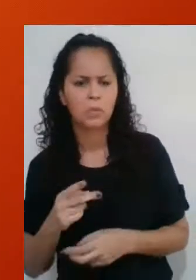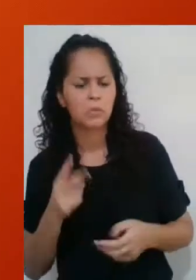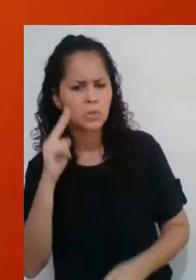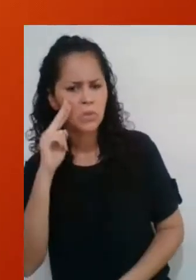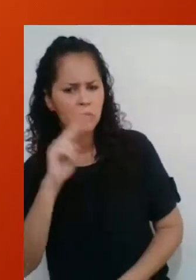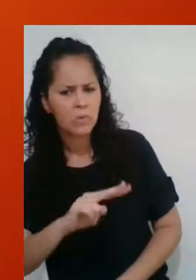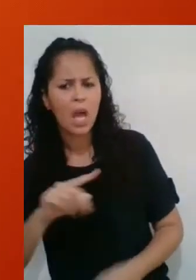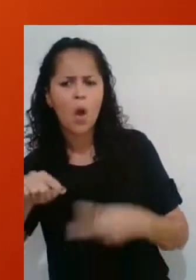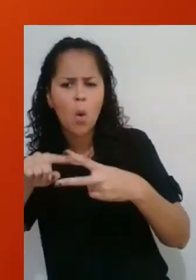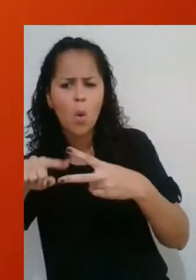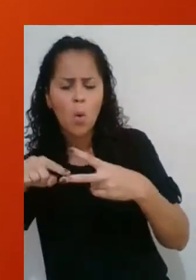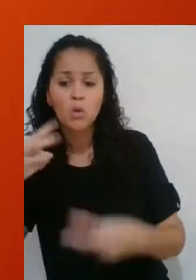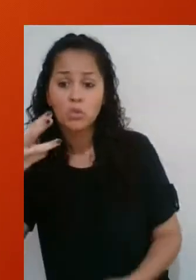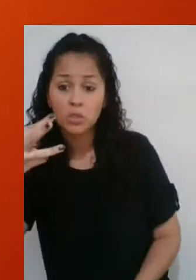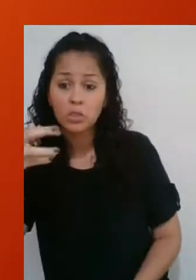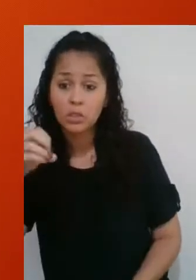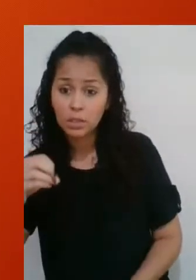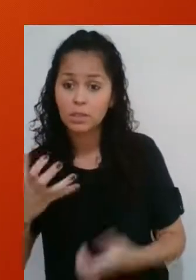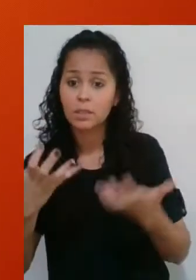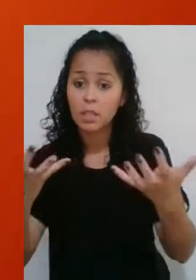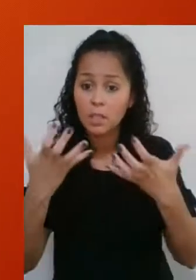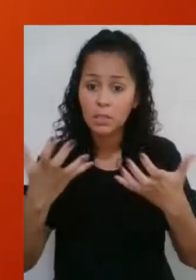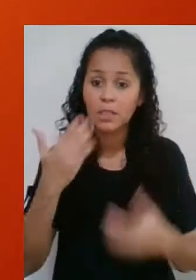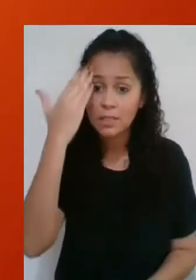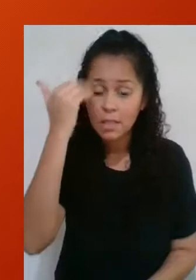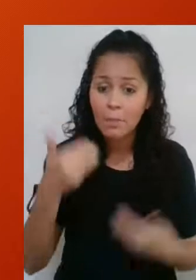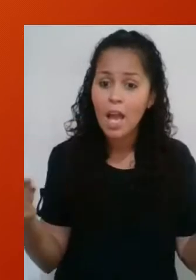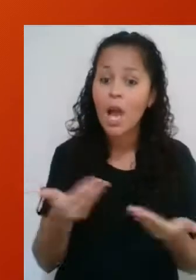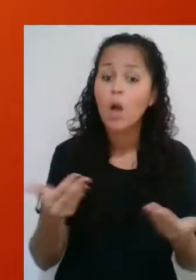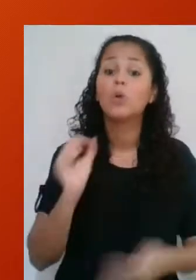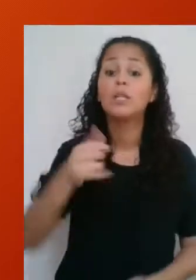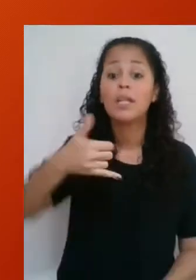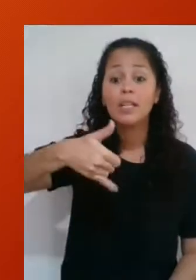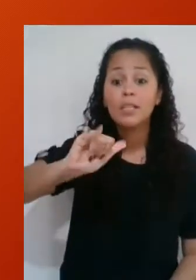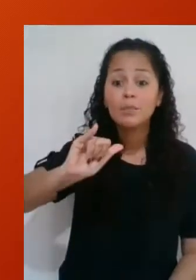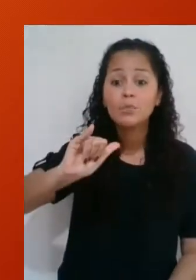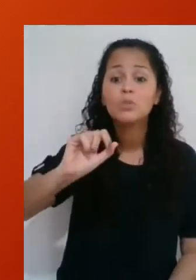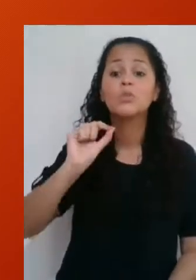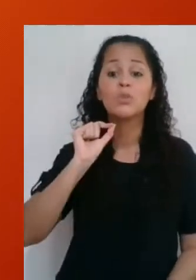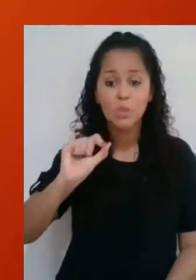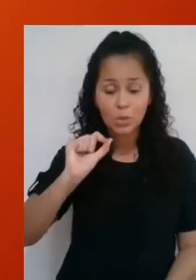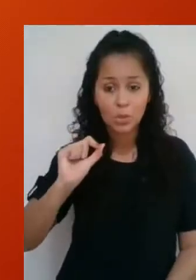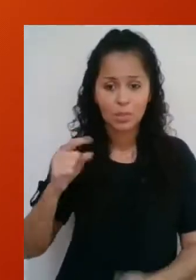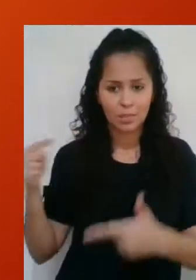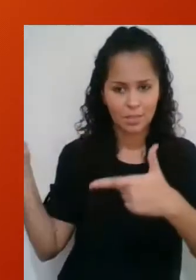novo triângulo. Nesse novo triângulo, você vê um ângulo de 30 graus identificado. E eu quero calcular agora o tamanho Y,